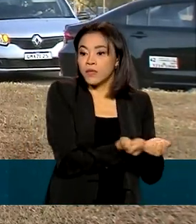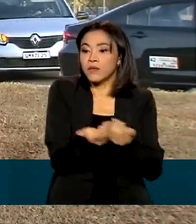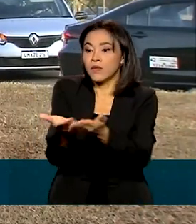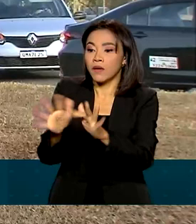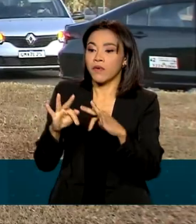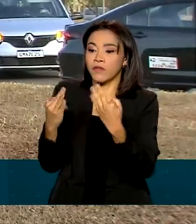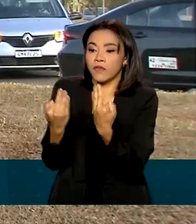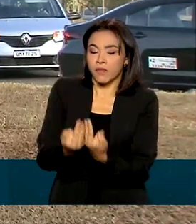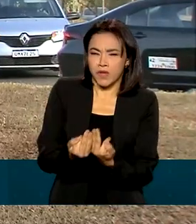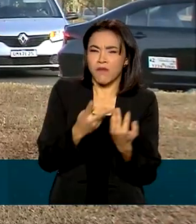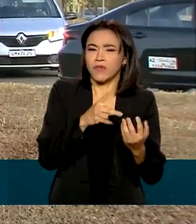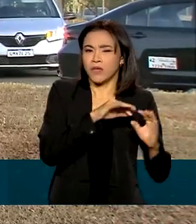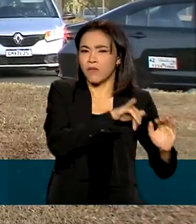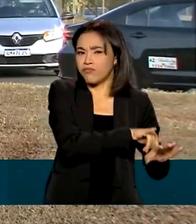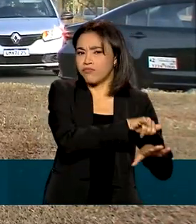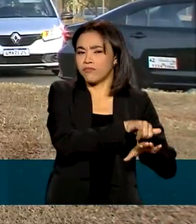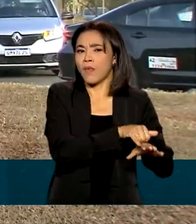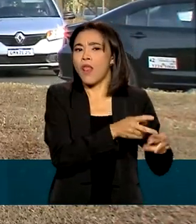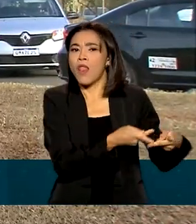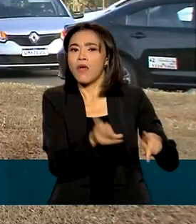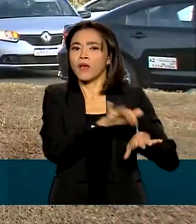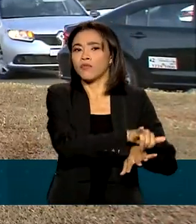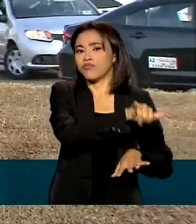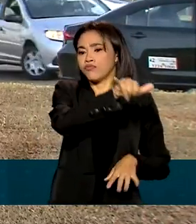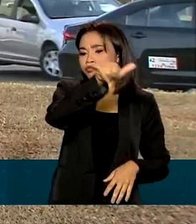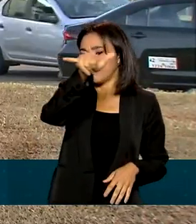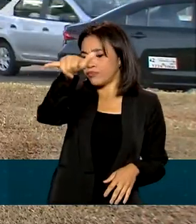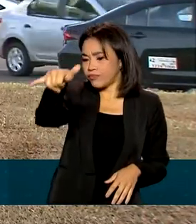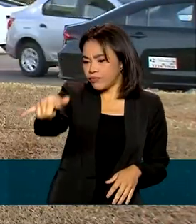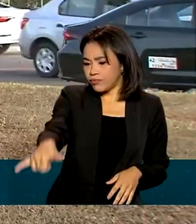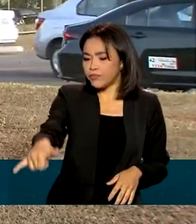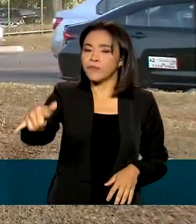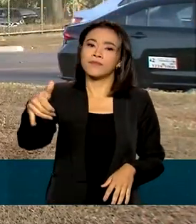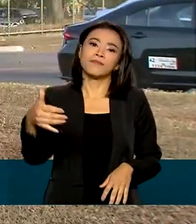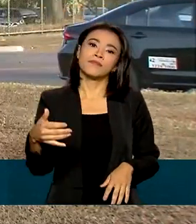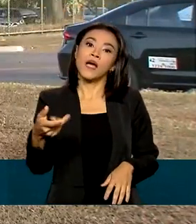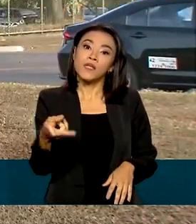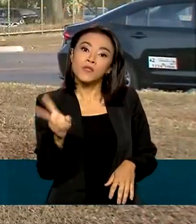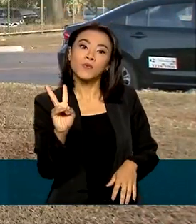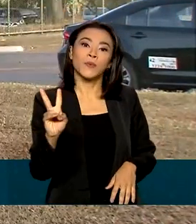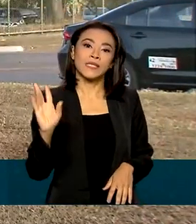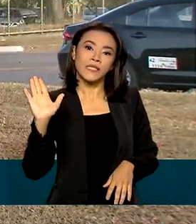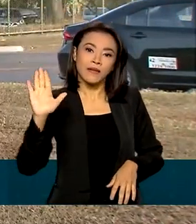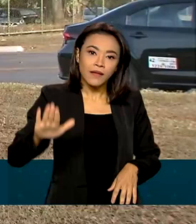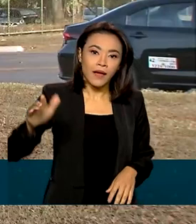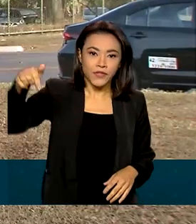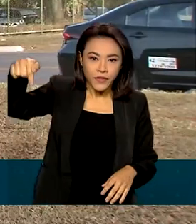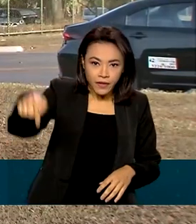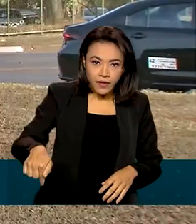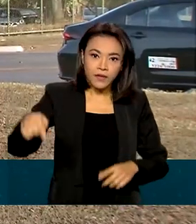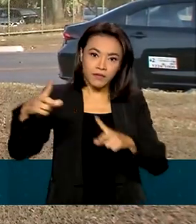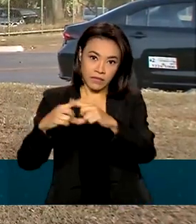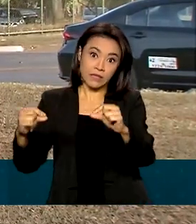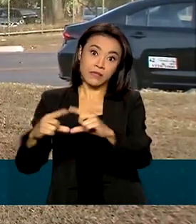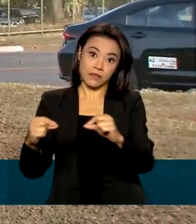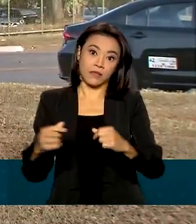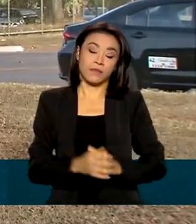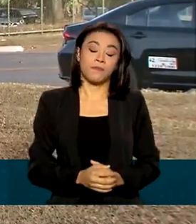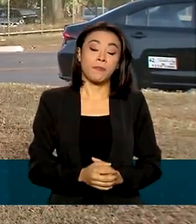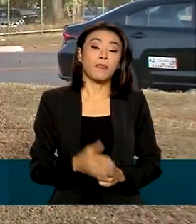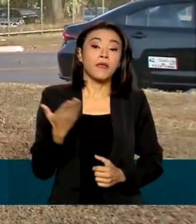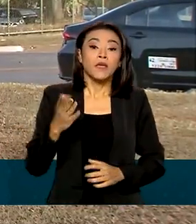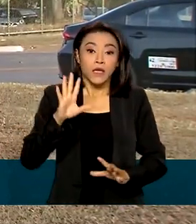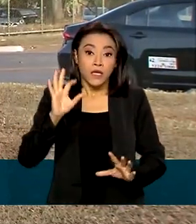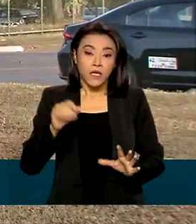avião aos seus destinos com decolagem prevista às duas horas da tarde aqui do aeroporto de Brasília. Sobre a